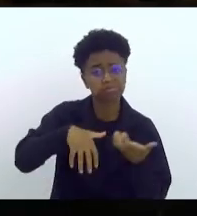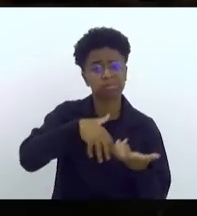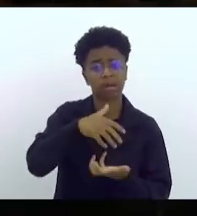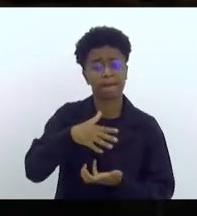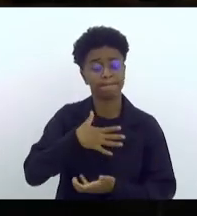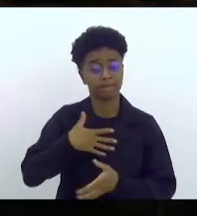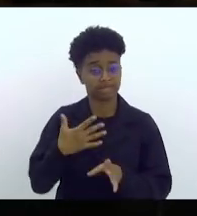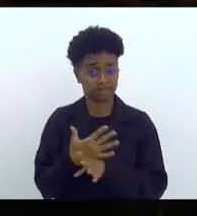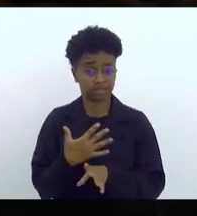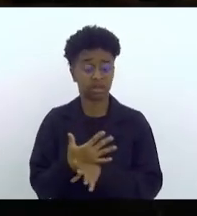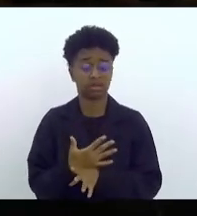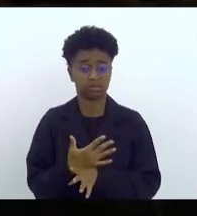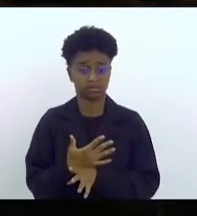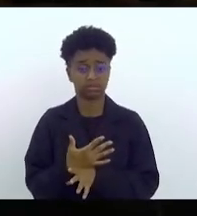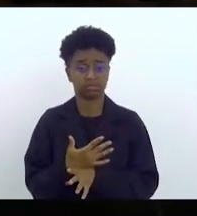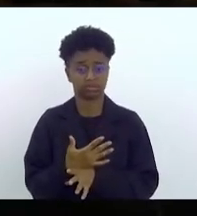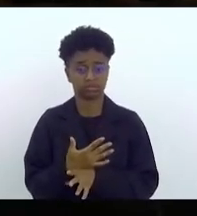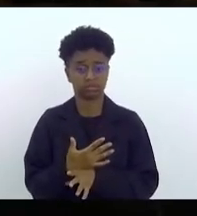cidade.